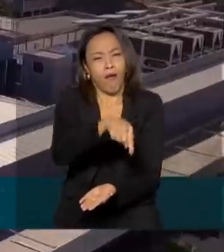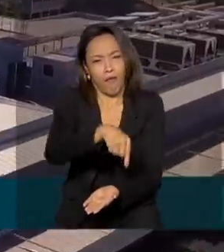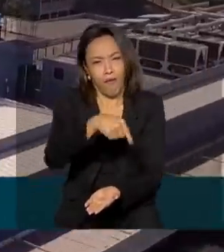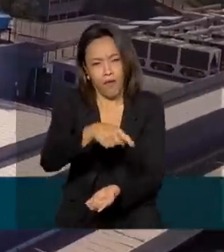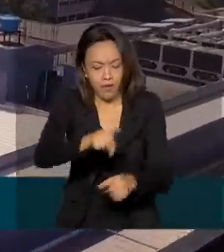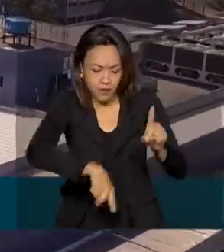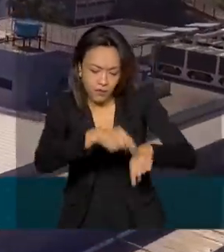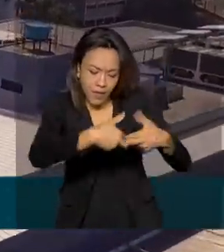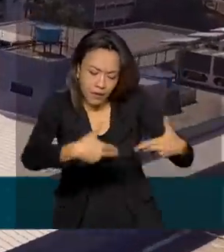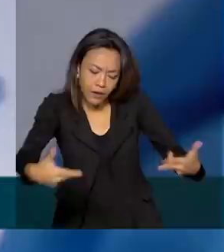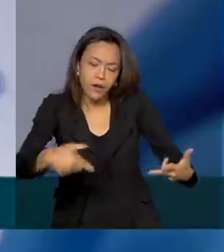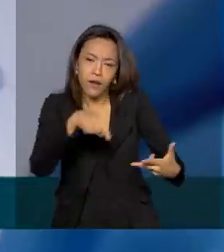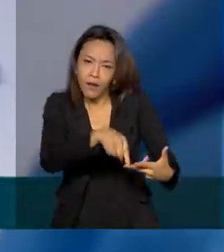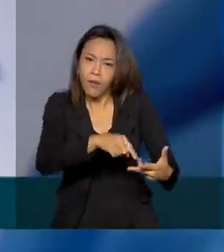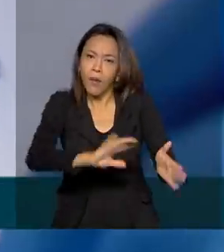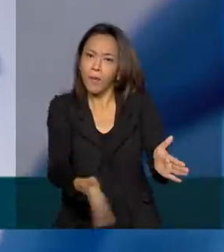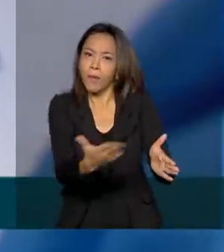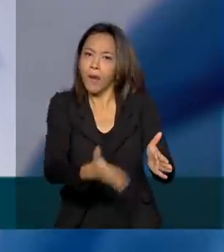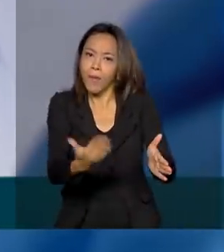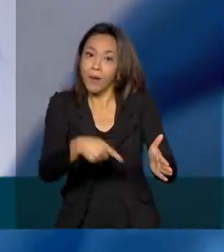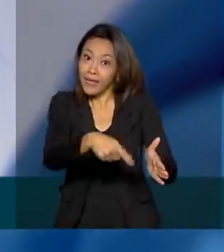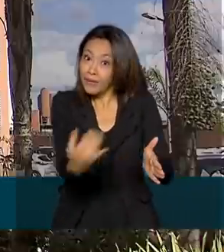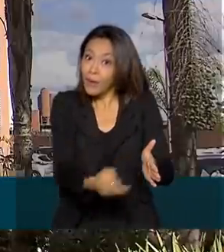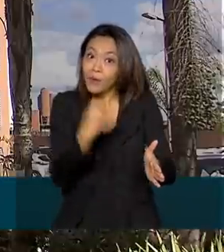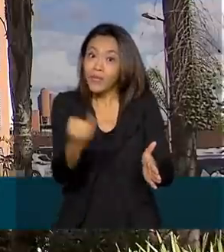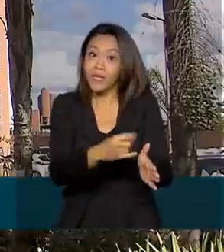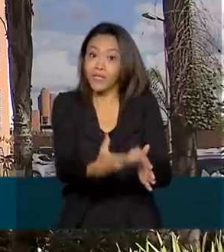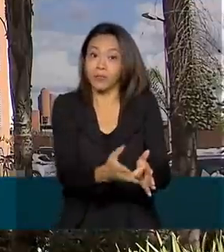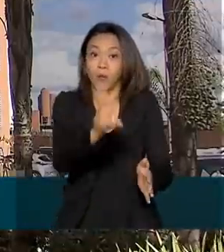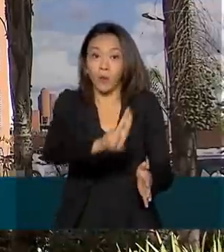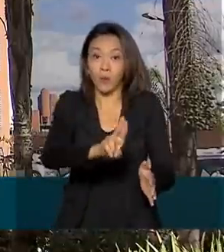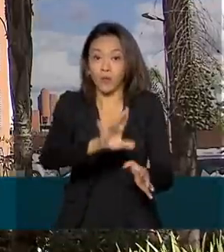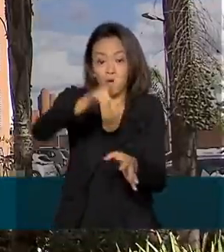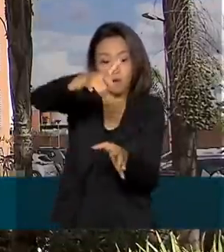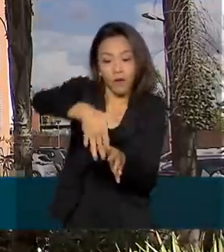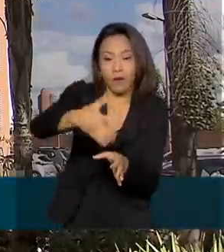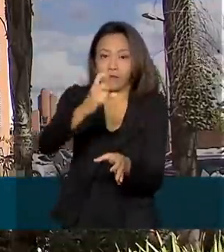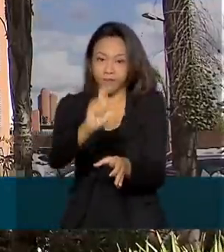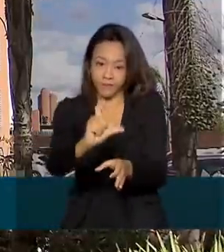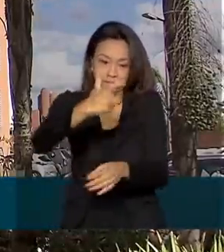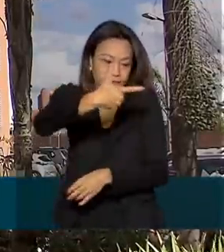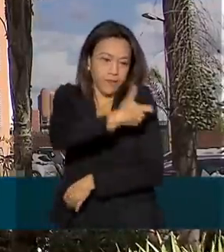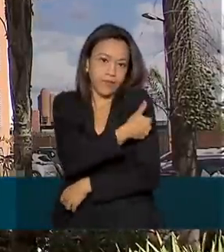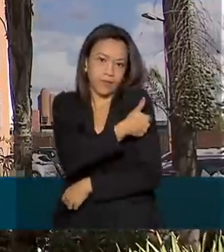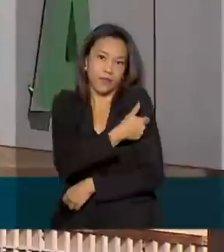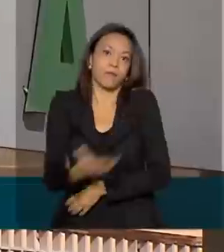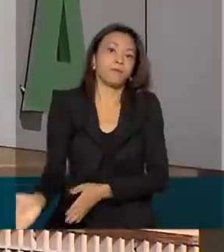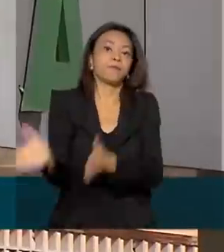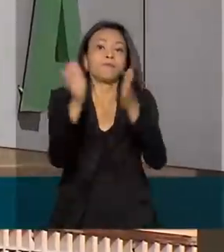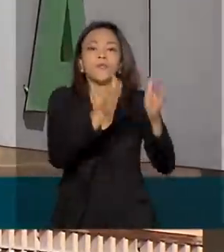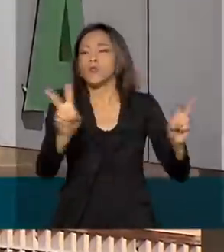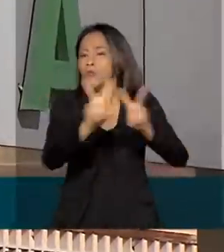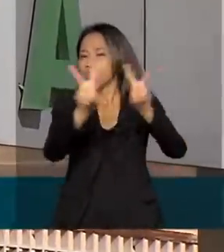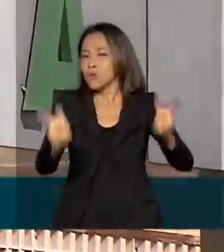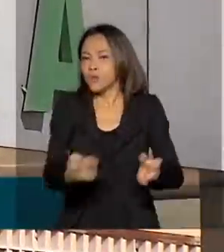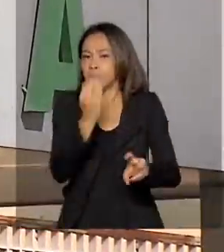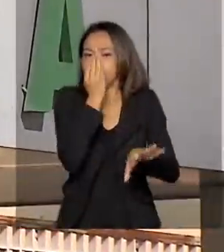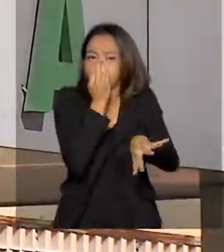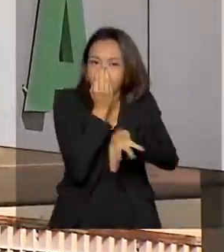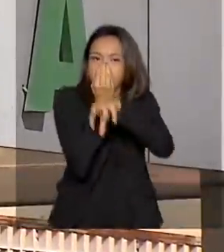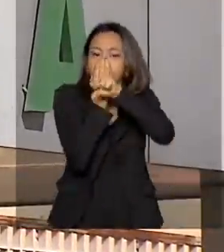ingrediente farmacêutico ativo, matéria-prima da vacina. Sobre o abastecimento de oxigênio no país, a Anvisa